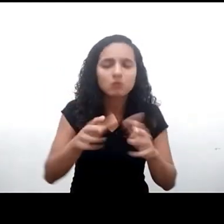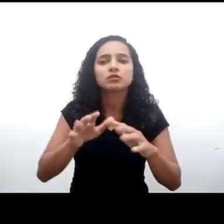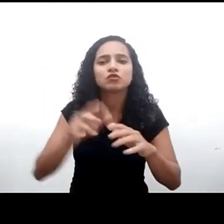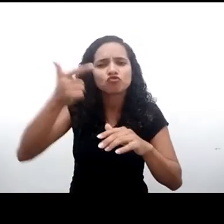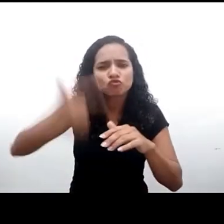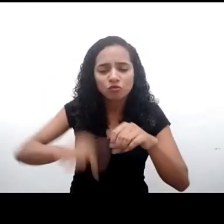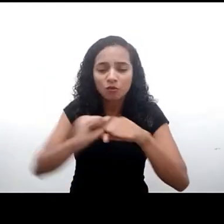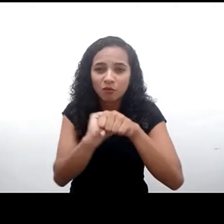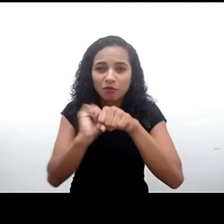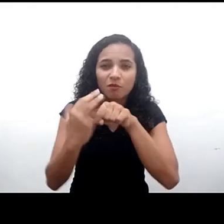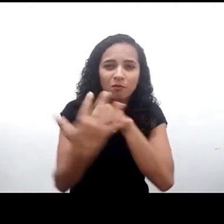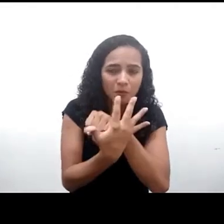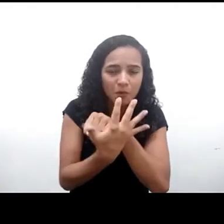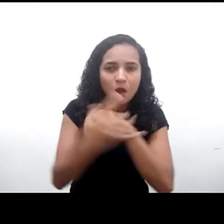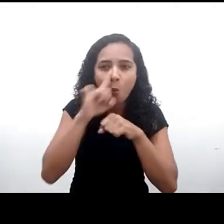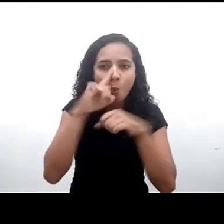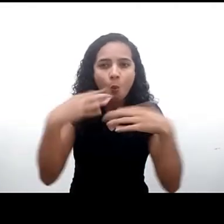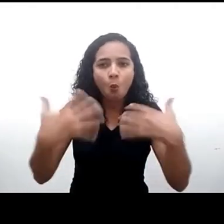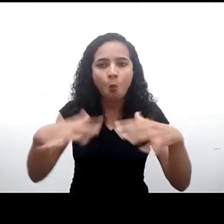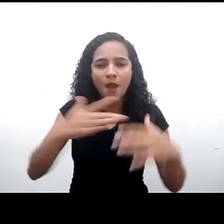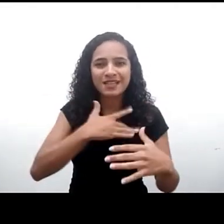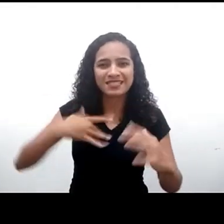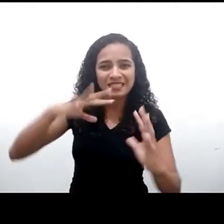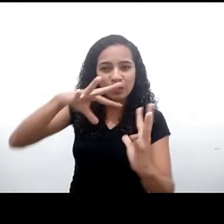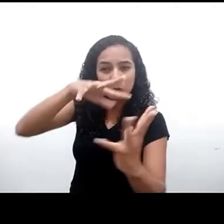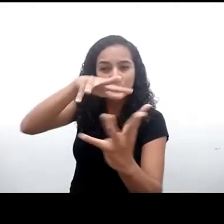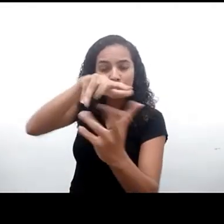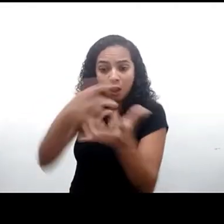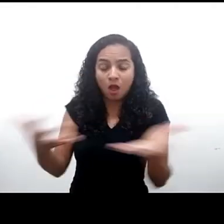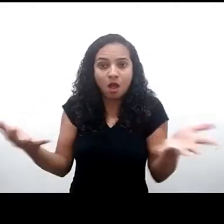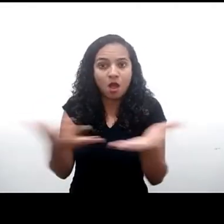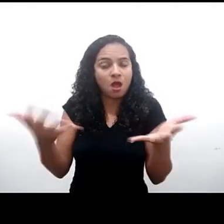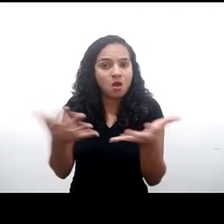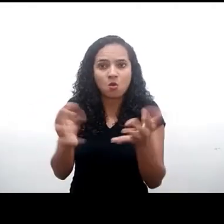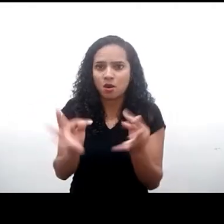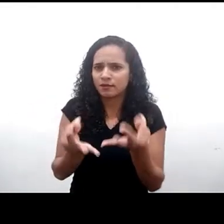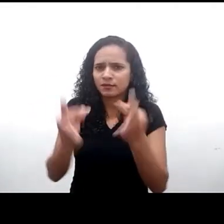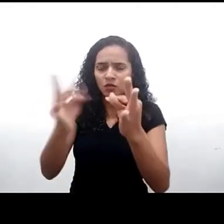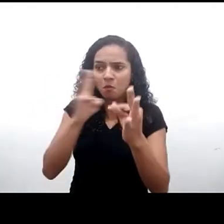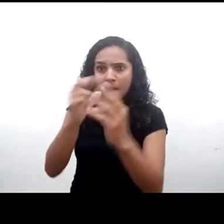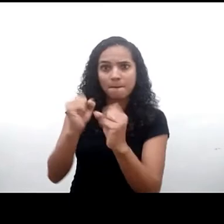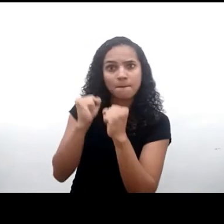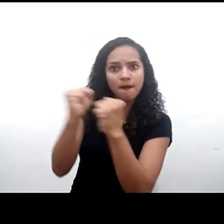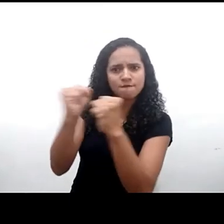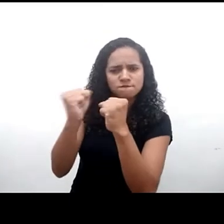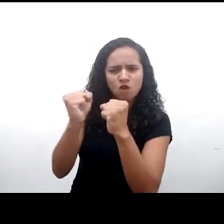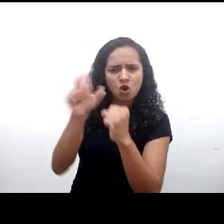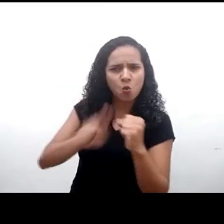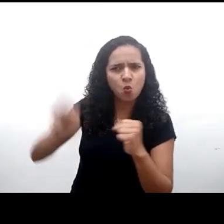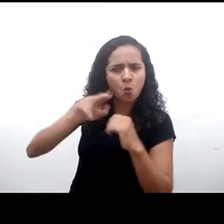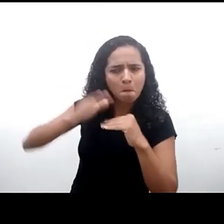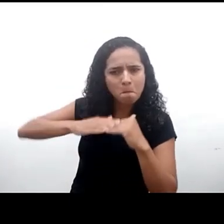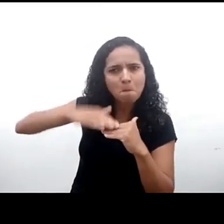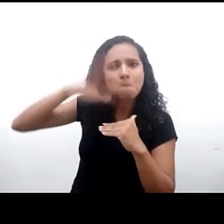a crise de saúde global, potencializou como nunca antes as tecnologias digitais. Esse foi um cenário